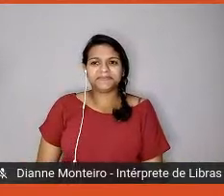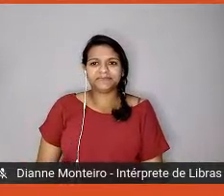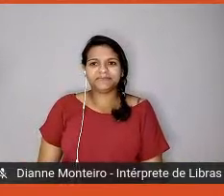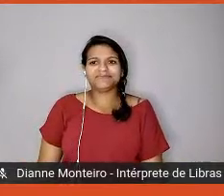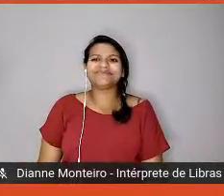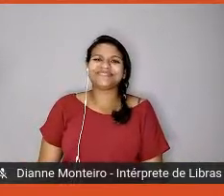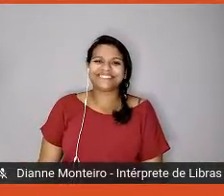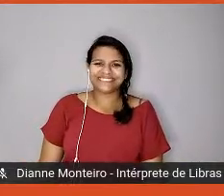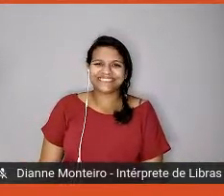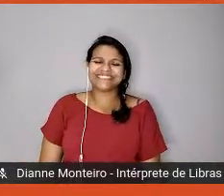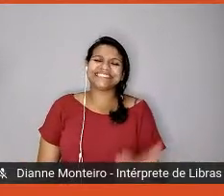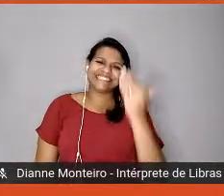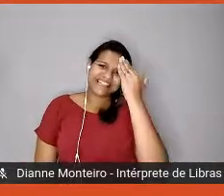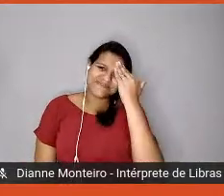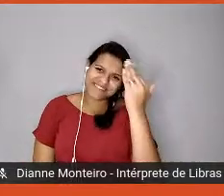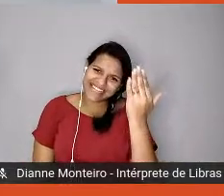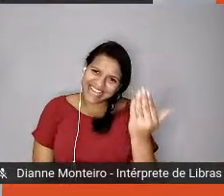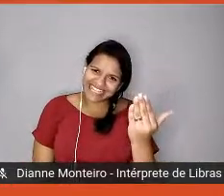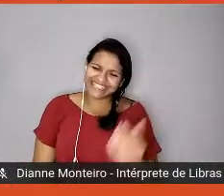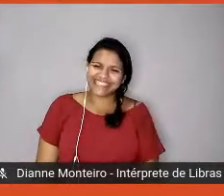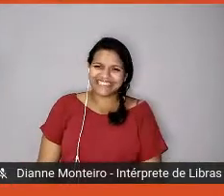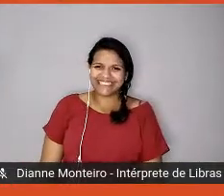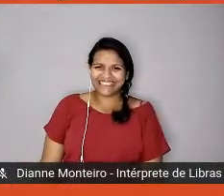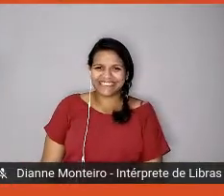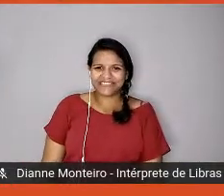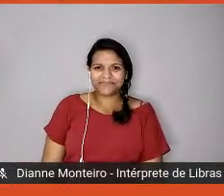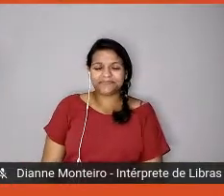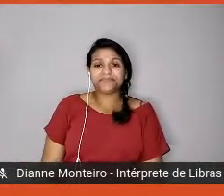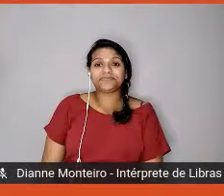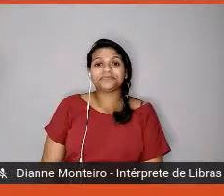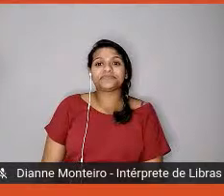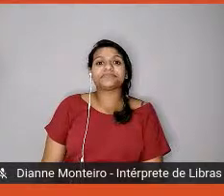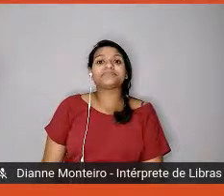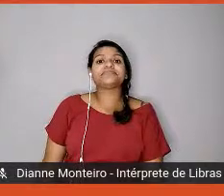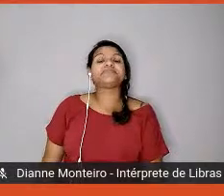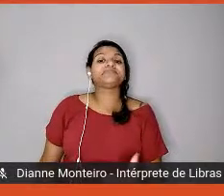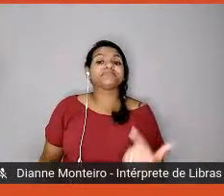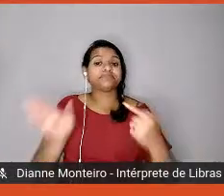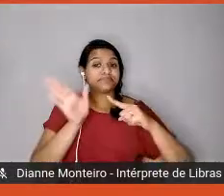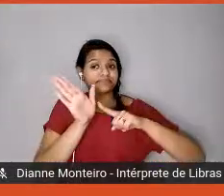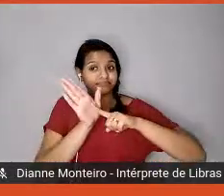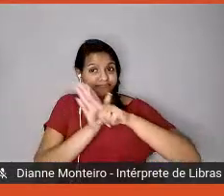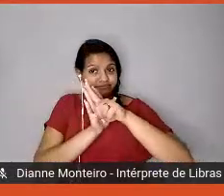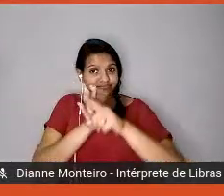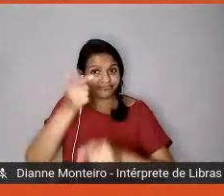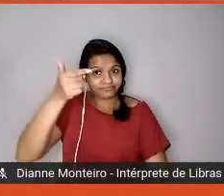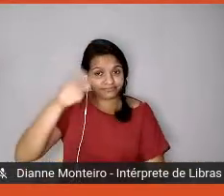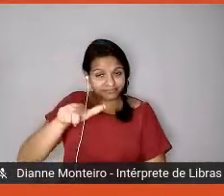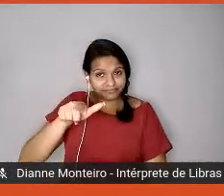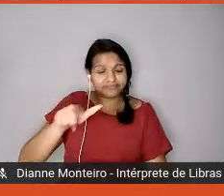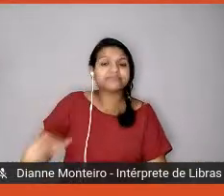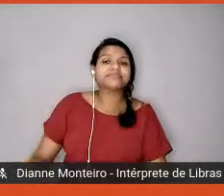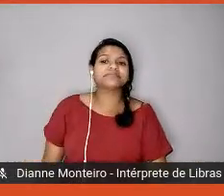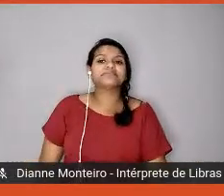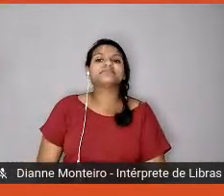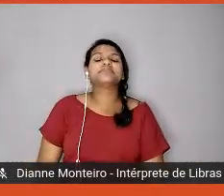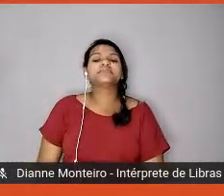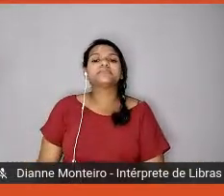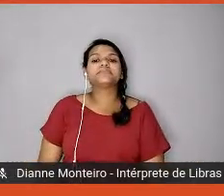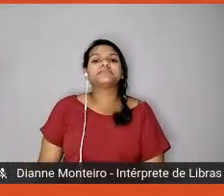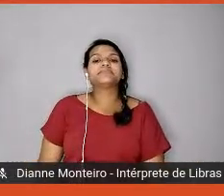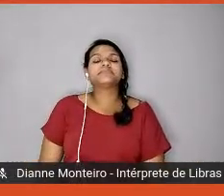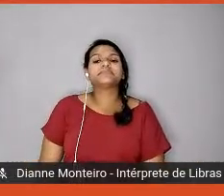obrigada, Vivian, temos mais uma pergunta aqui da Agane, ela pergunta,